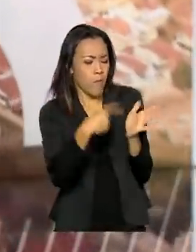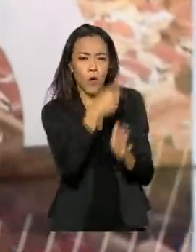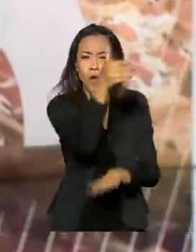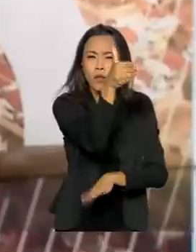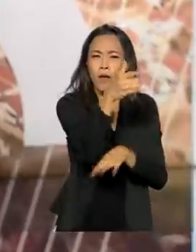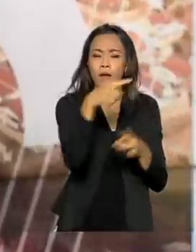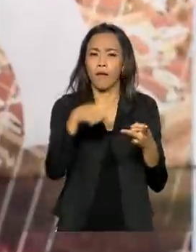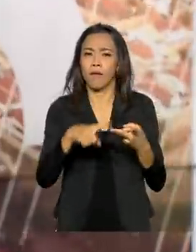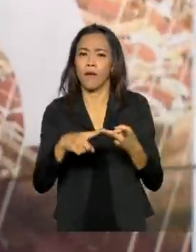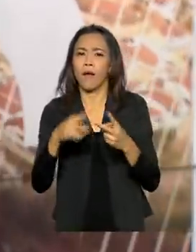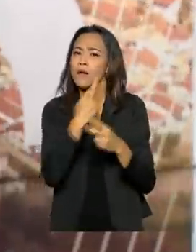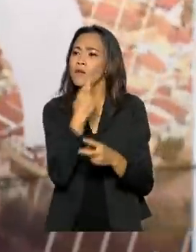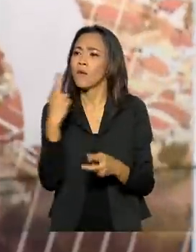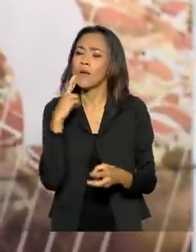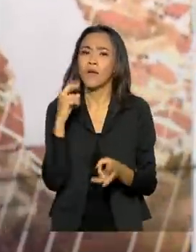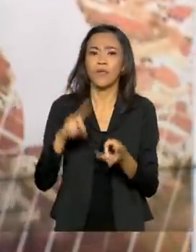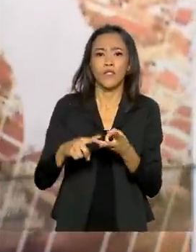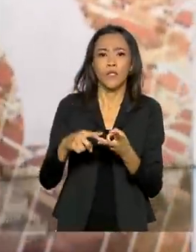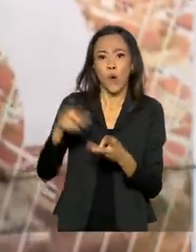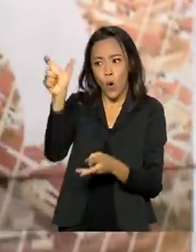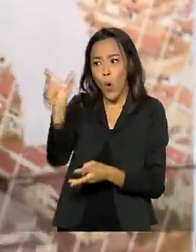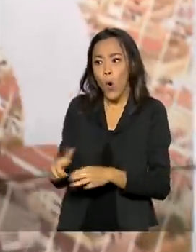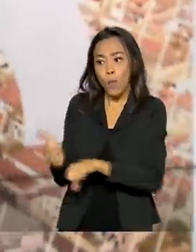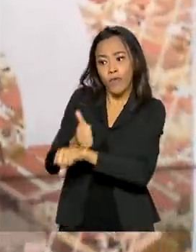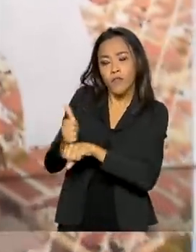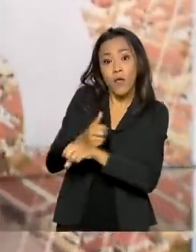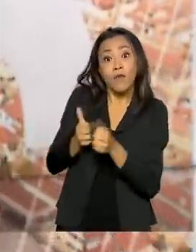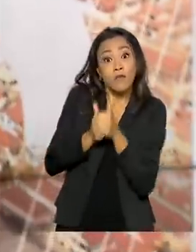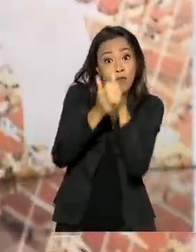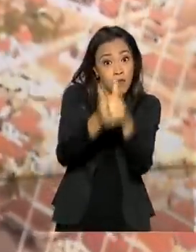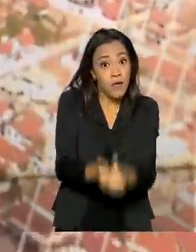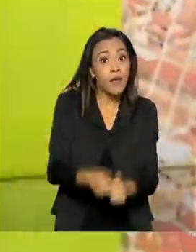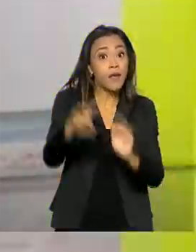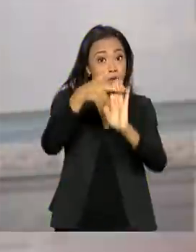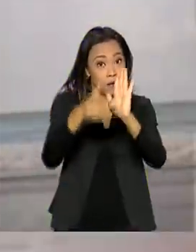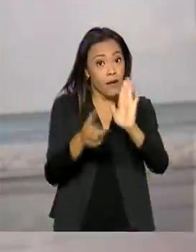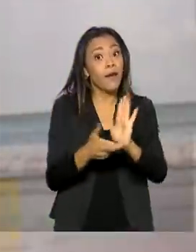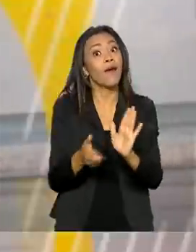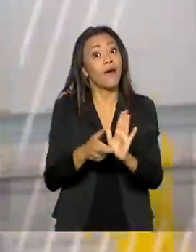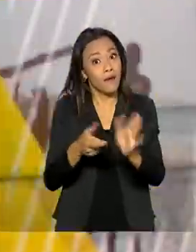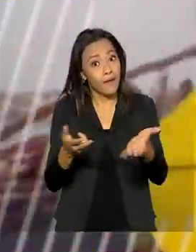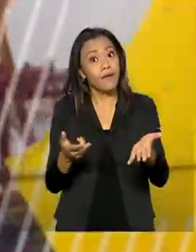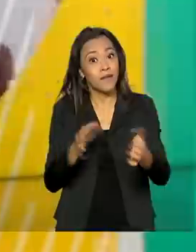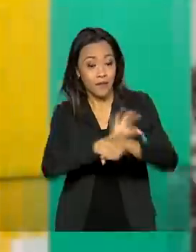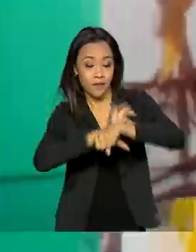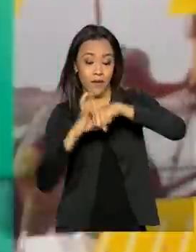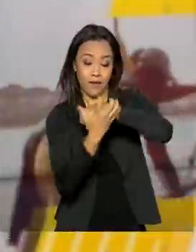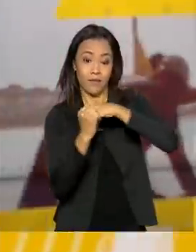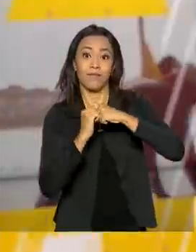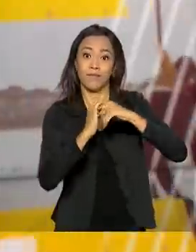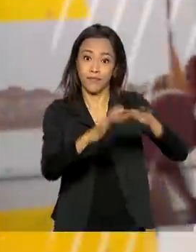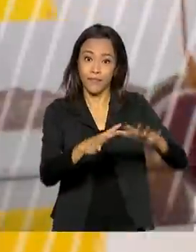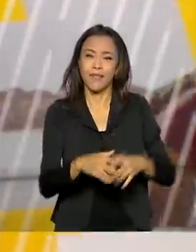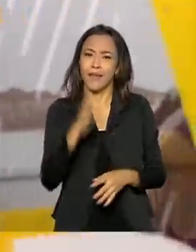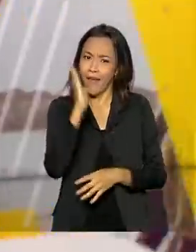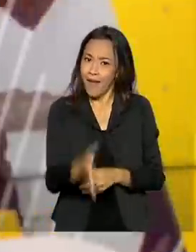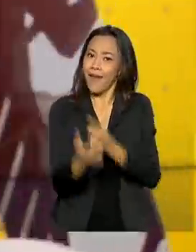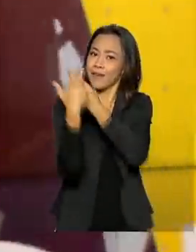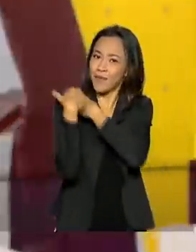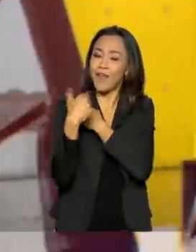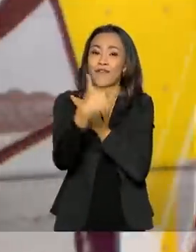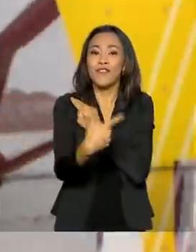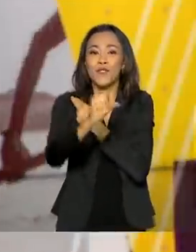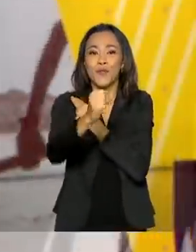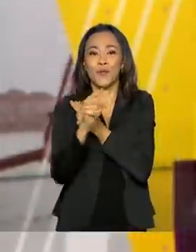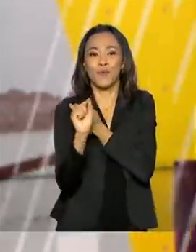o guia turístico segue um protocolo de segurança contra a Covid-19. É o turismo responsável, que já está em mais de 28 mil